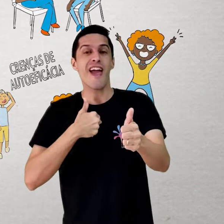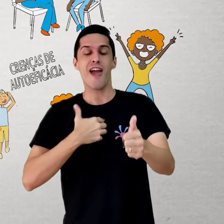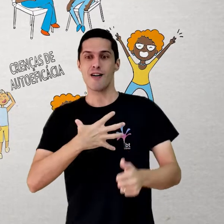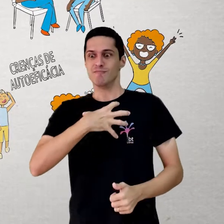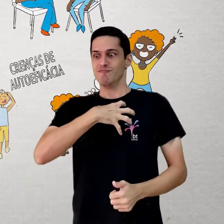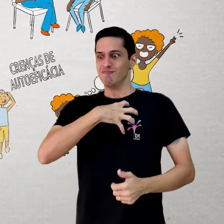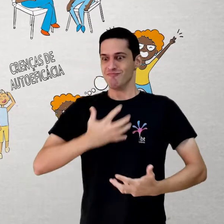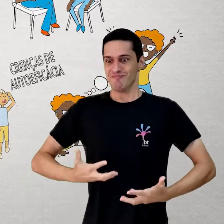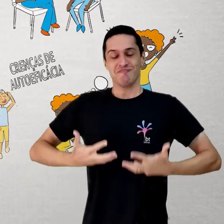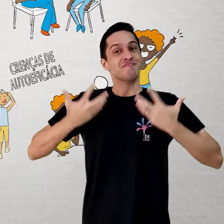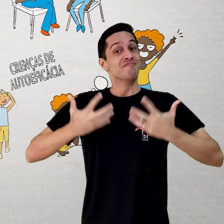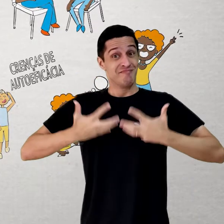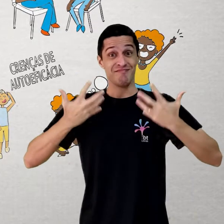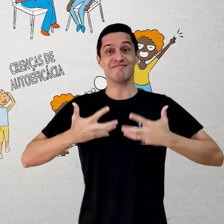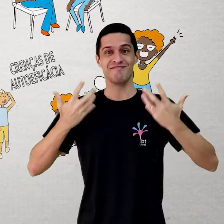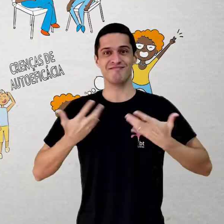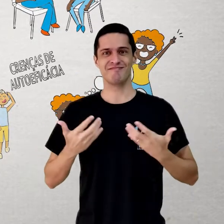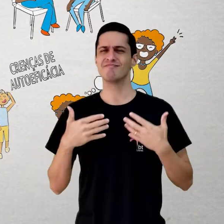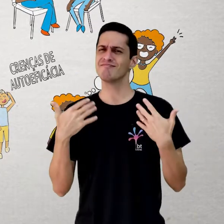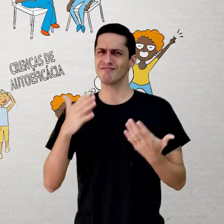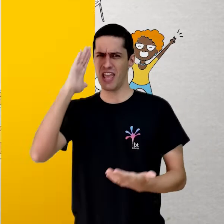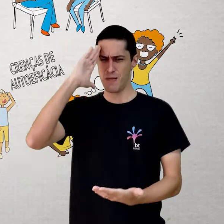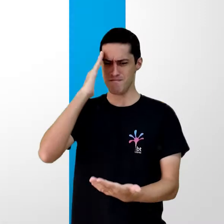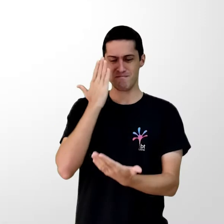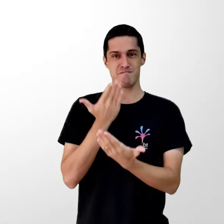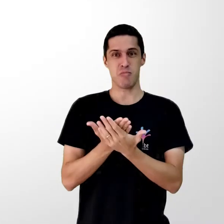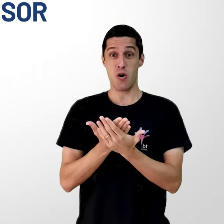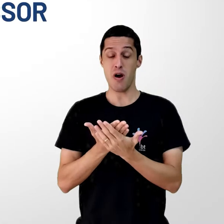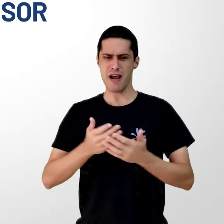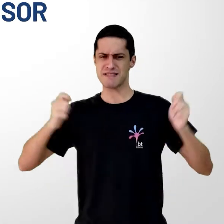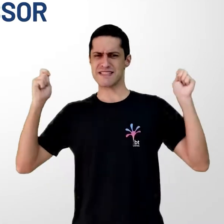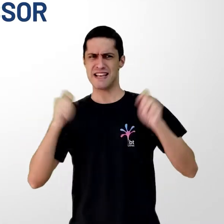professor são constantemente atualizadas e aprimoradas.